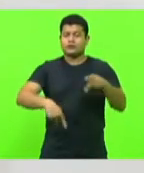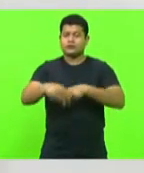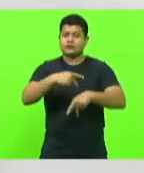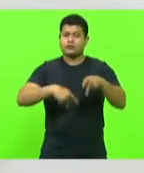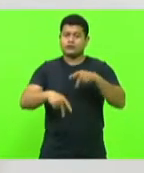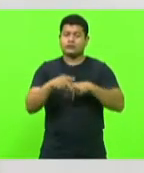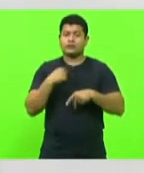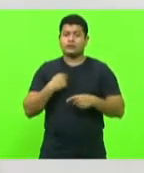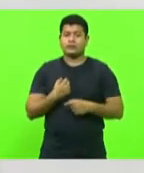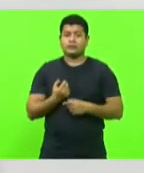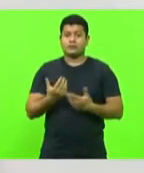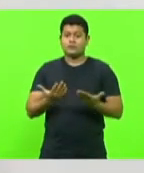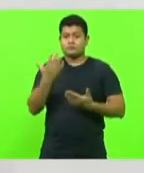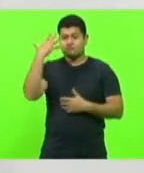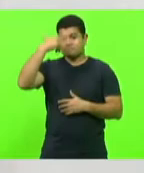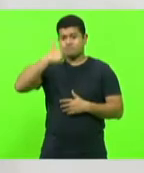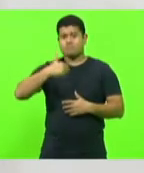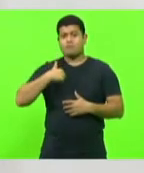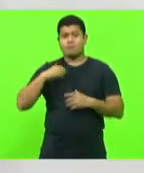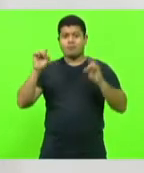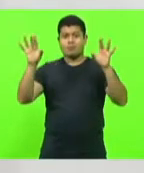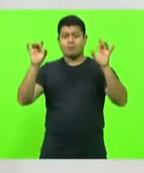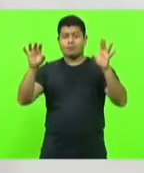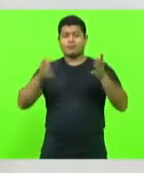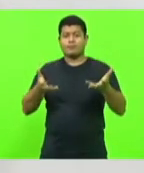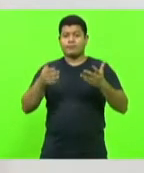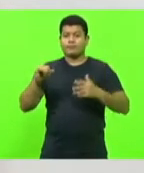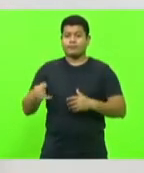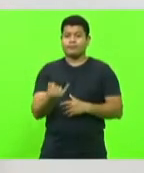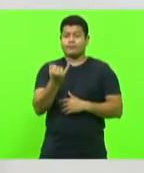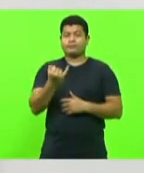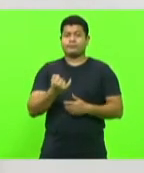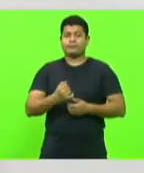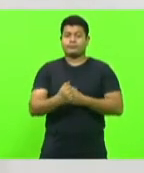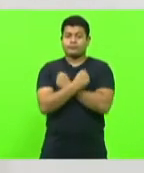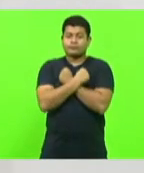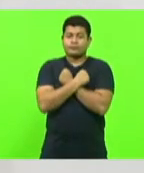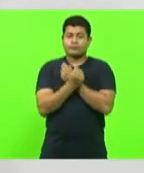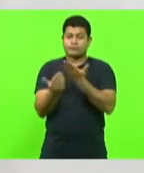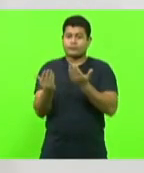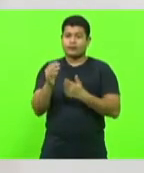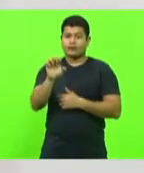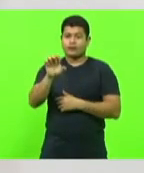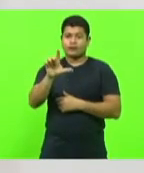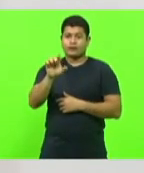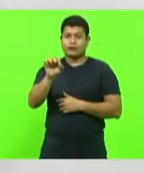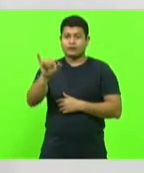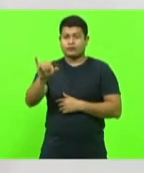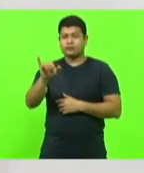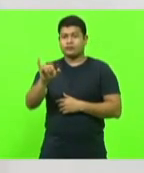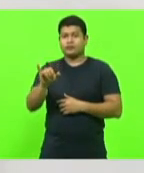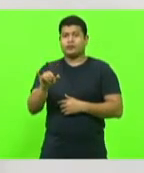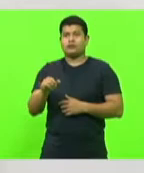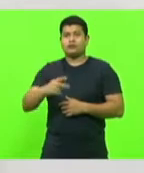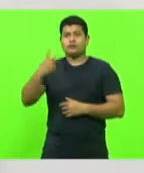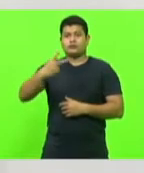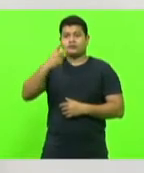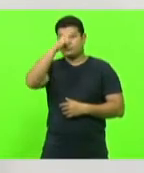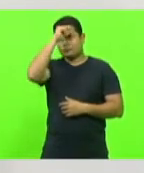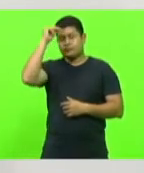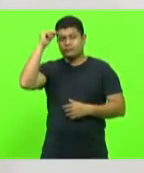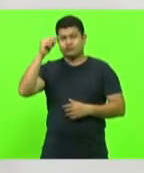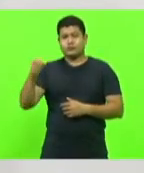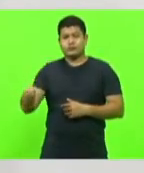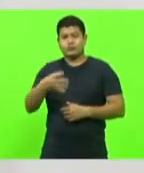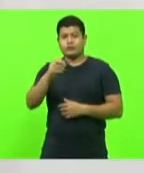Catarina em especial quero aproveitar mandar um abraço ao amigo Eloy vice-prefeito de Nova Irixim a secretária